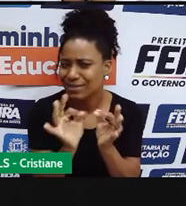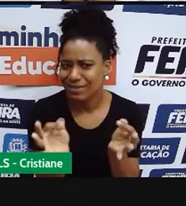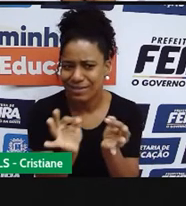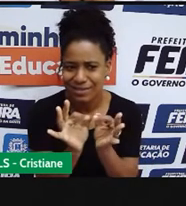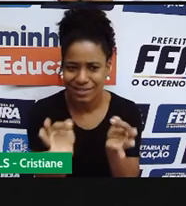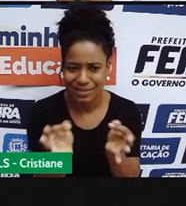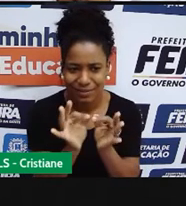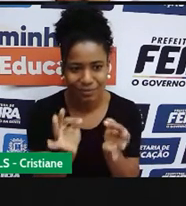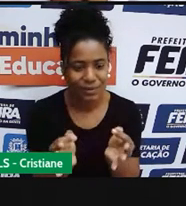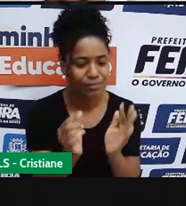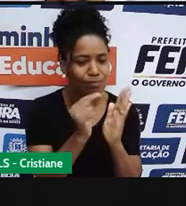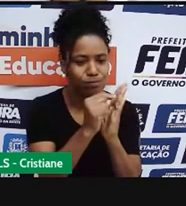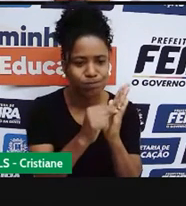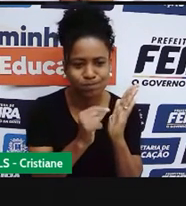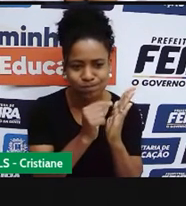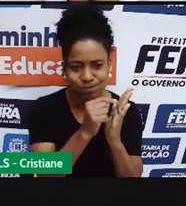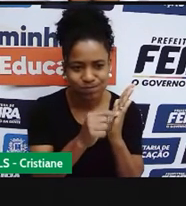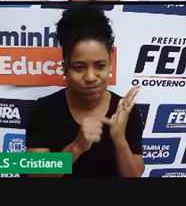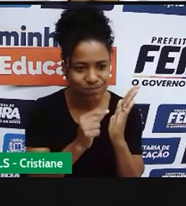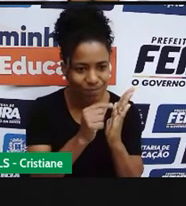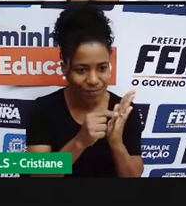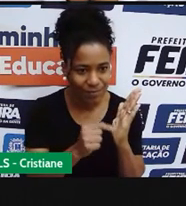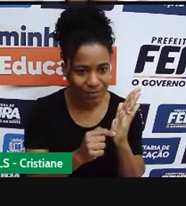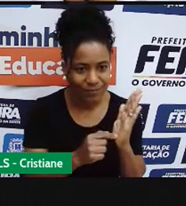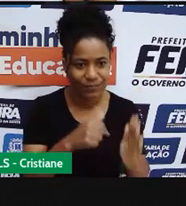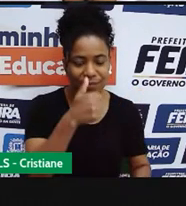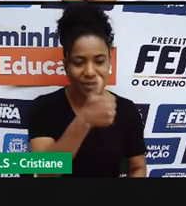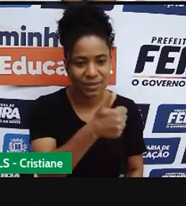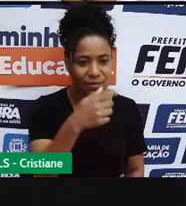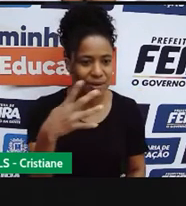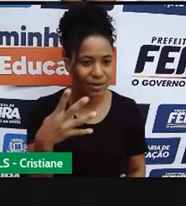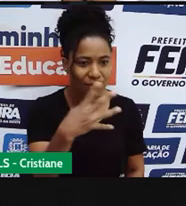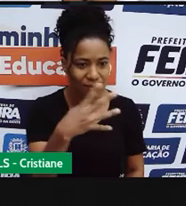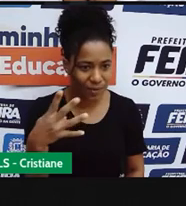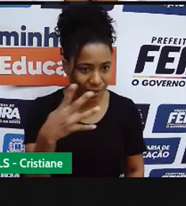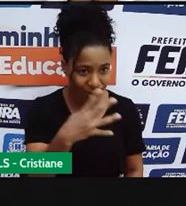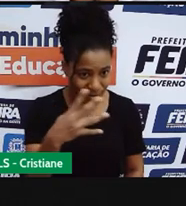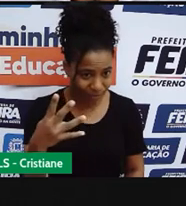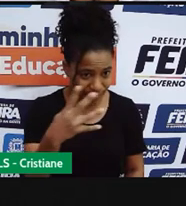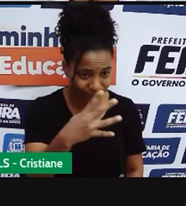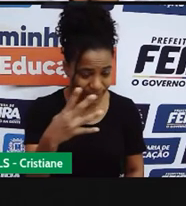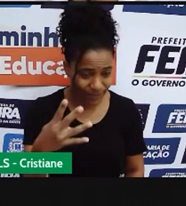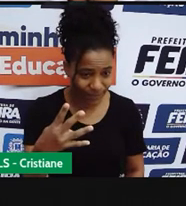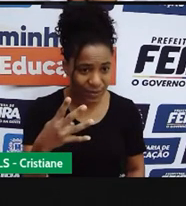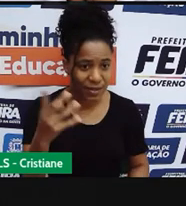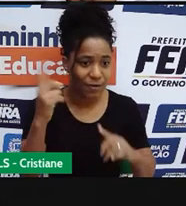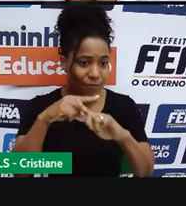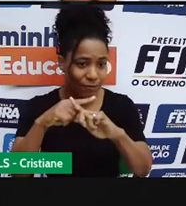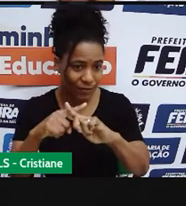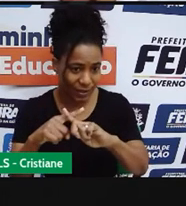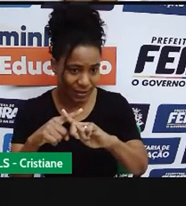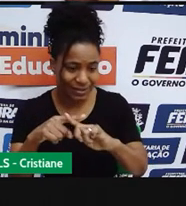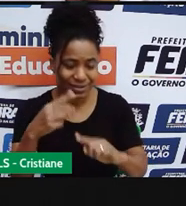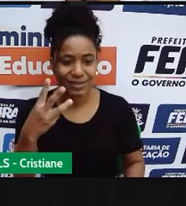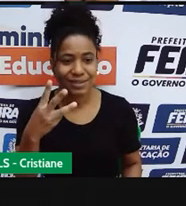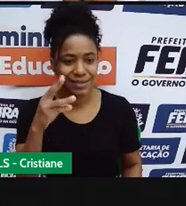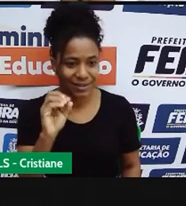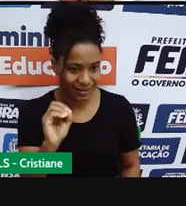pegar a sua calculadora e digitar 144 vezes 30,